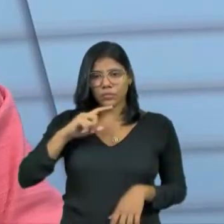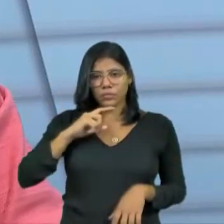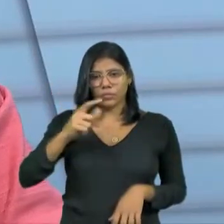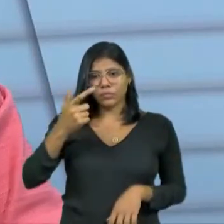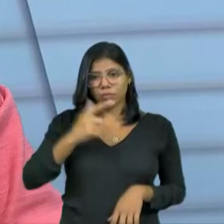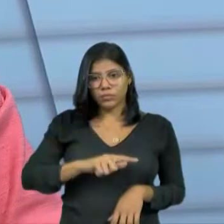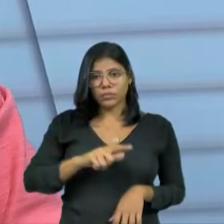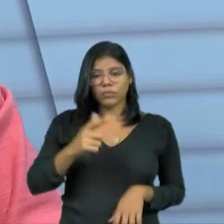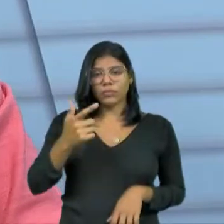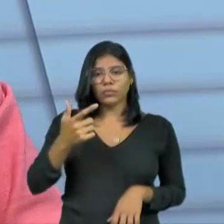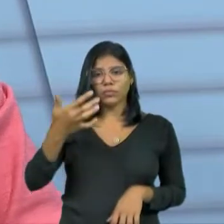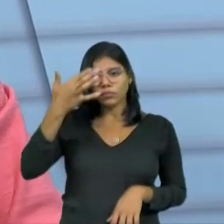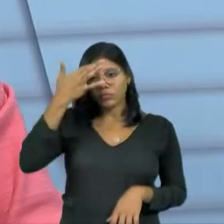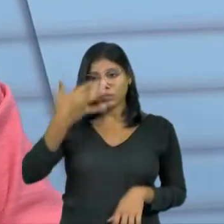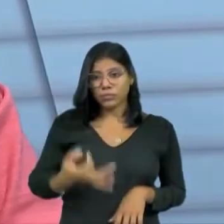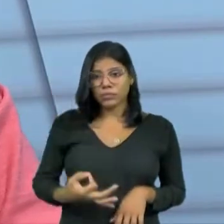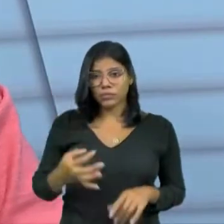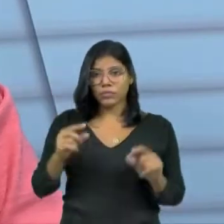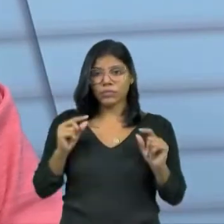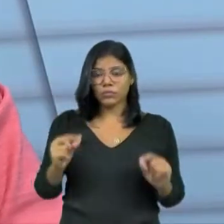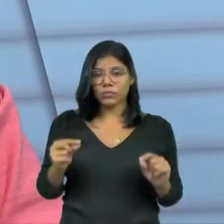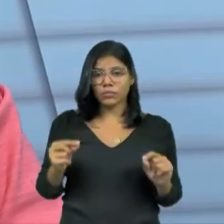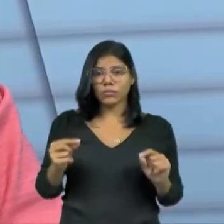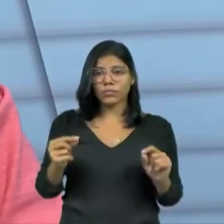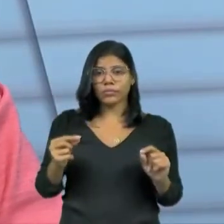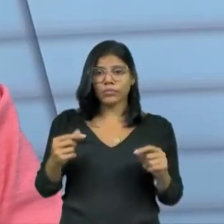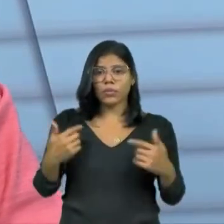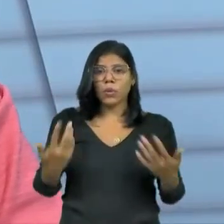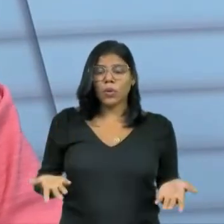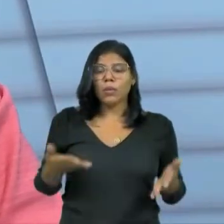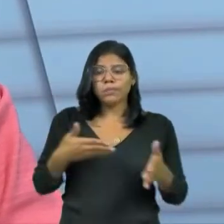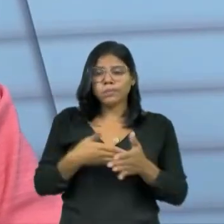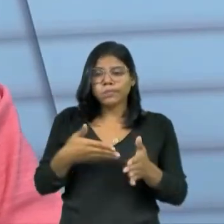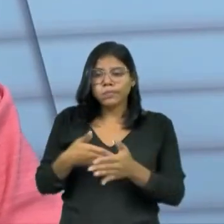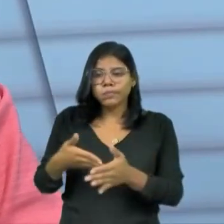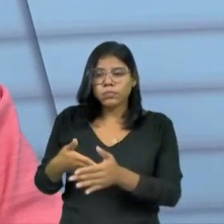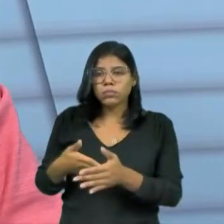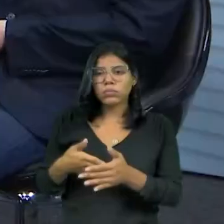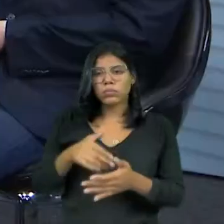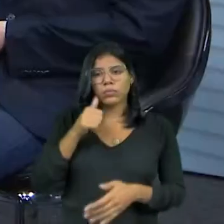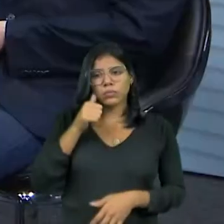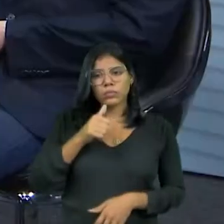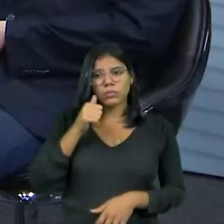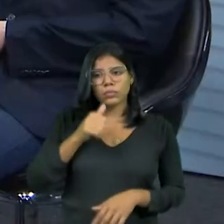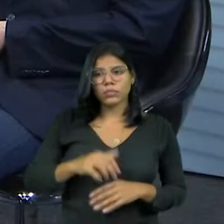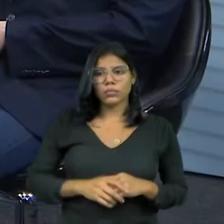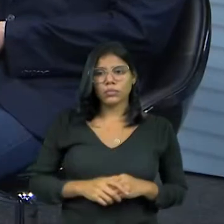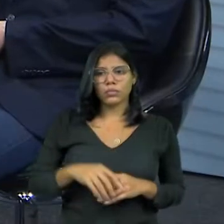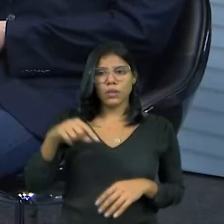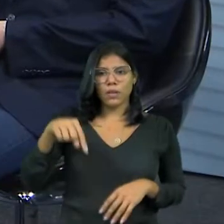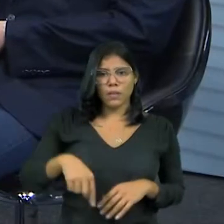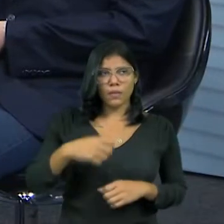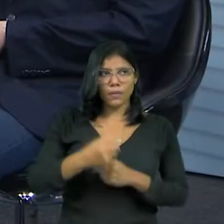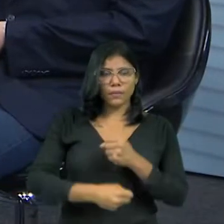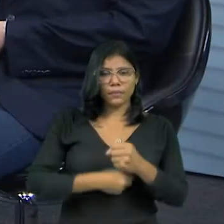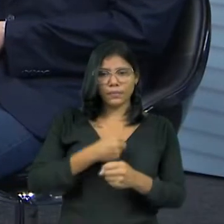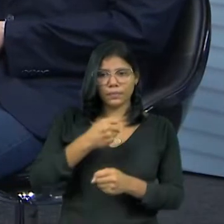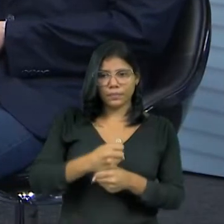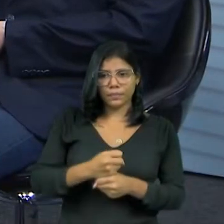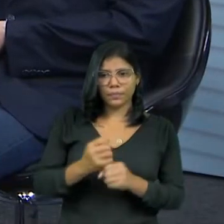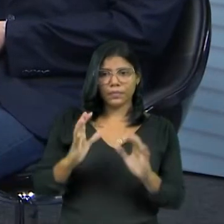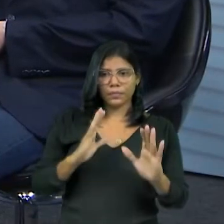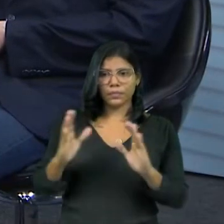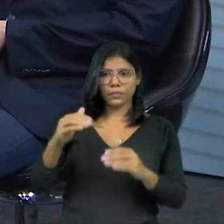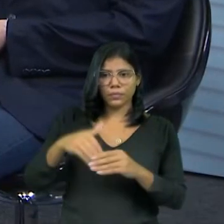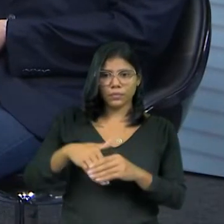poder compreender onde é que estão os obstáculos para a participação da mulher. Então, essa eleição, eu acho que vai ser, para a senhora, um manancial